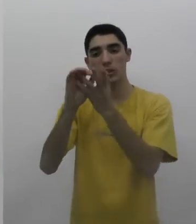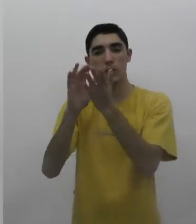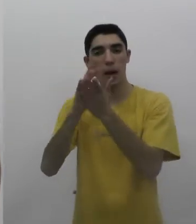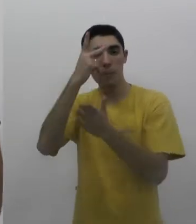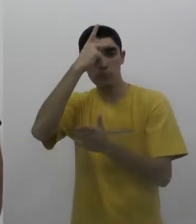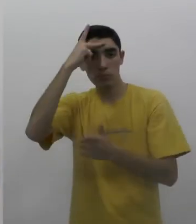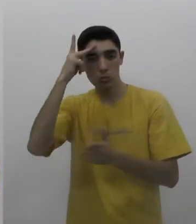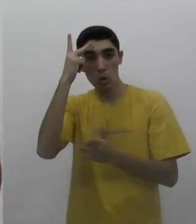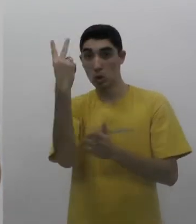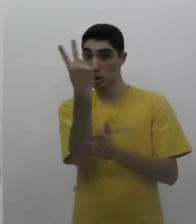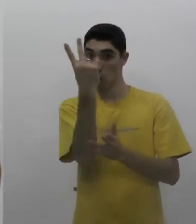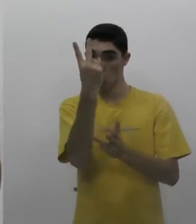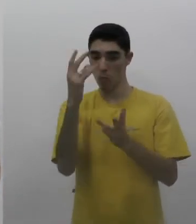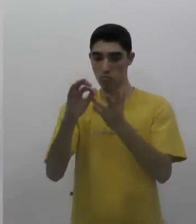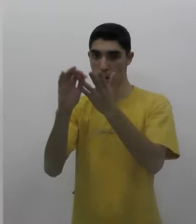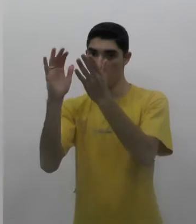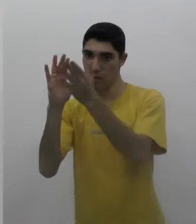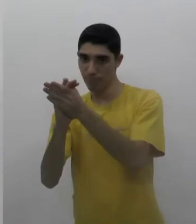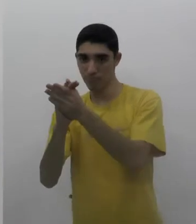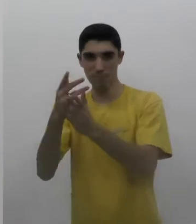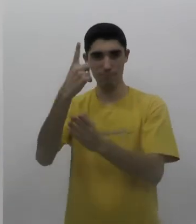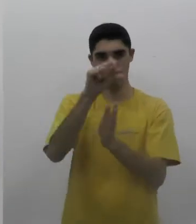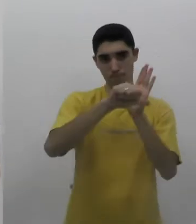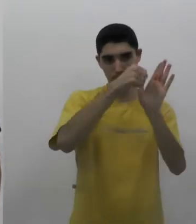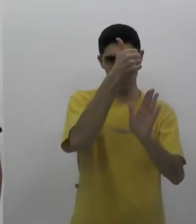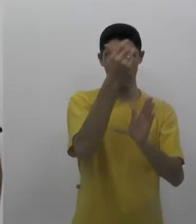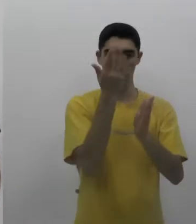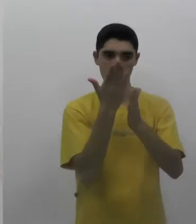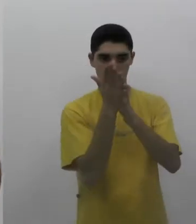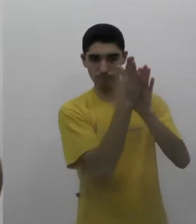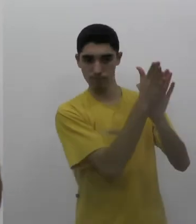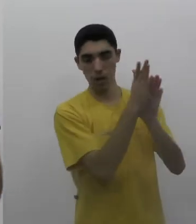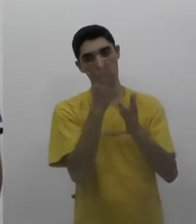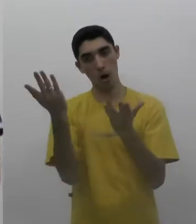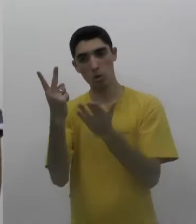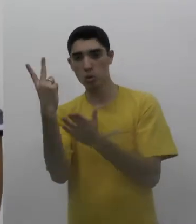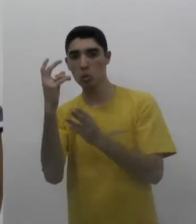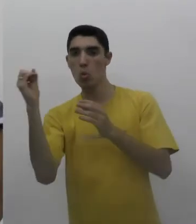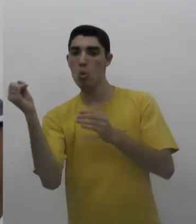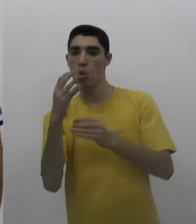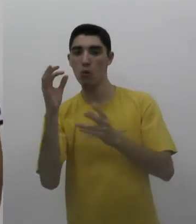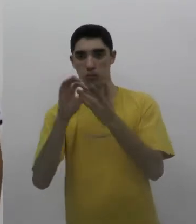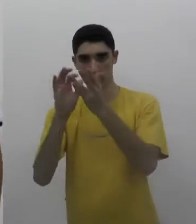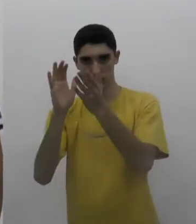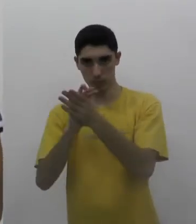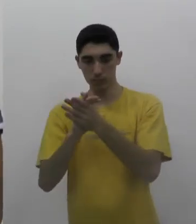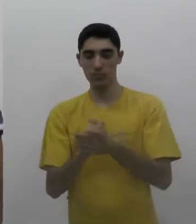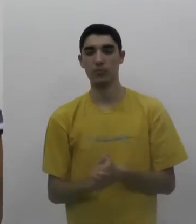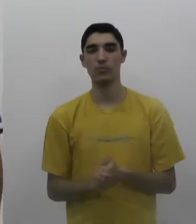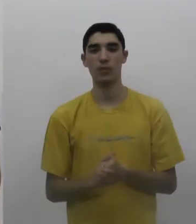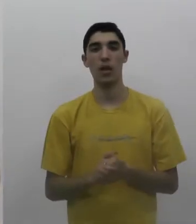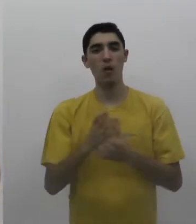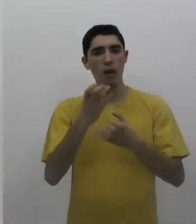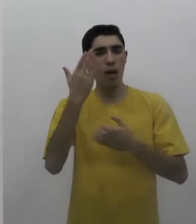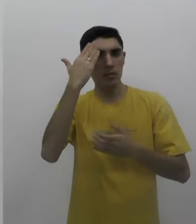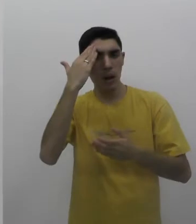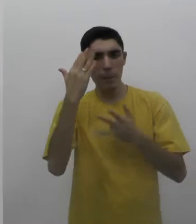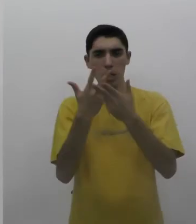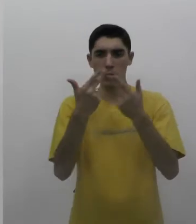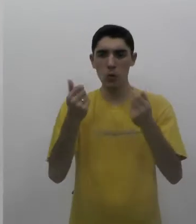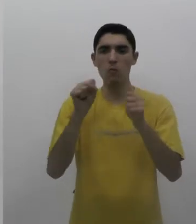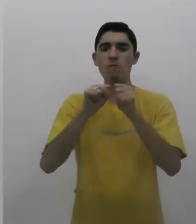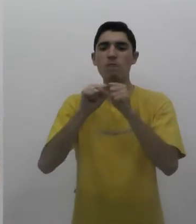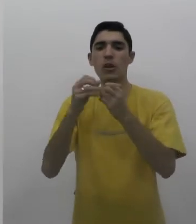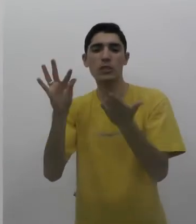domingo, dia 2 de julho, no Centro Pastoral da Capela Nossa Senhora Auxiliadora, que fica nesse endereço que mostramos aqui no vídeo. Informações e